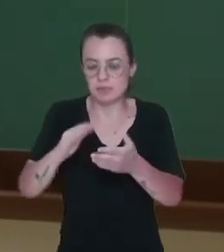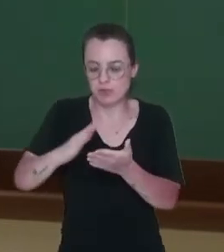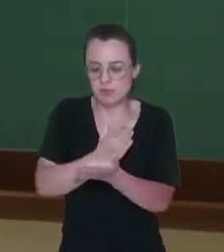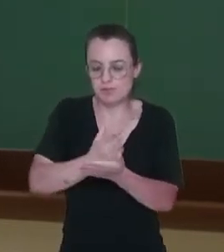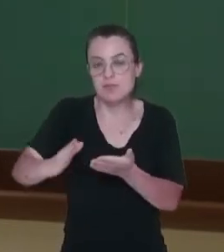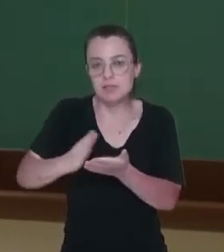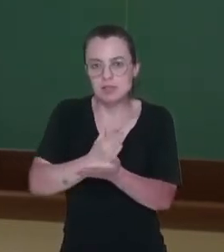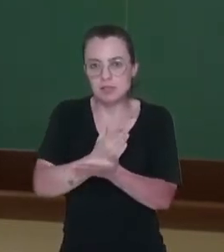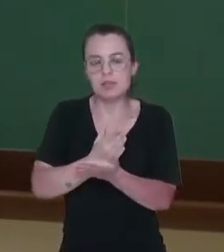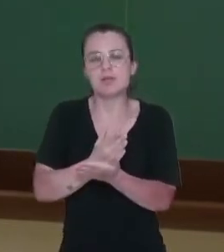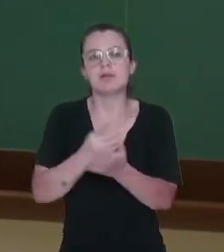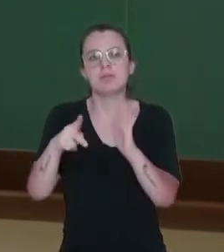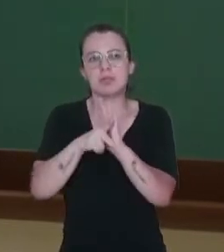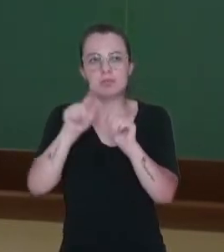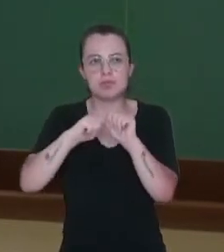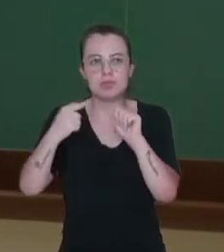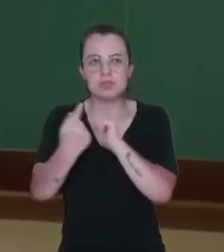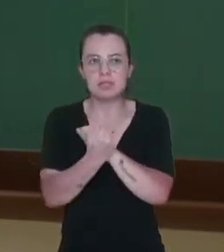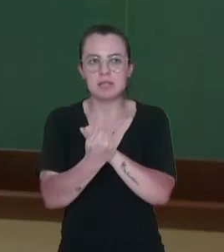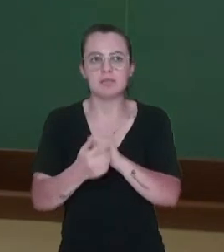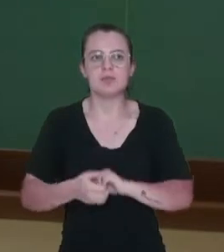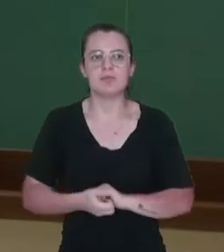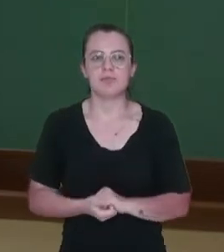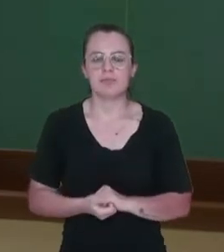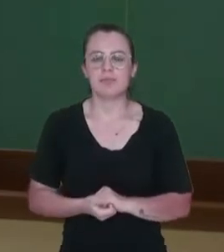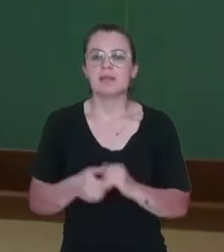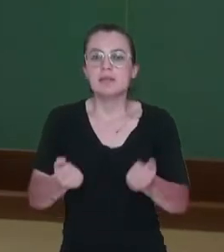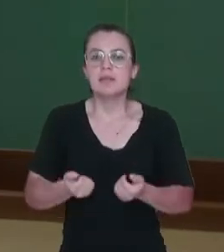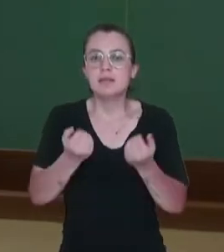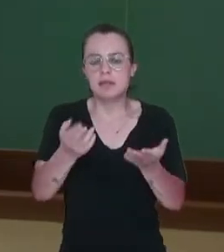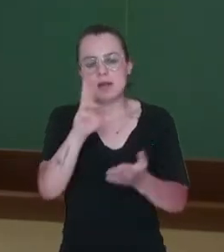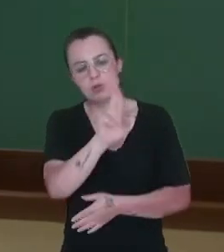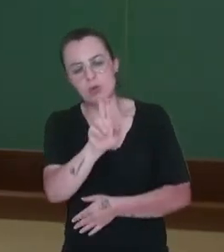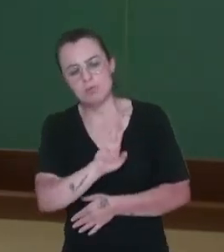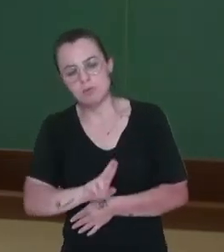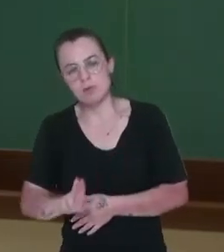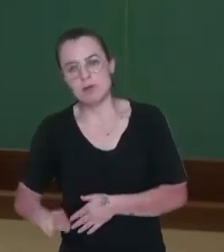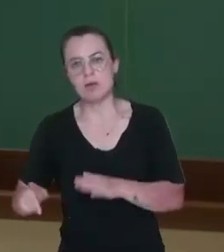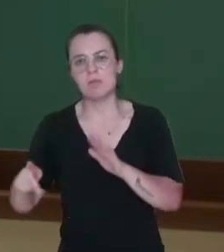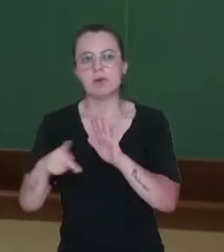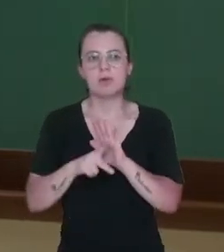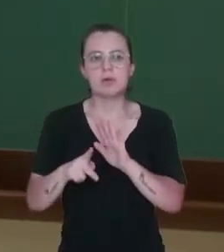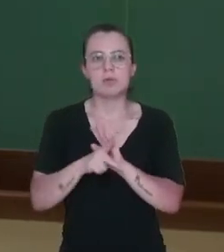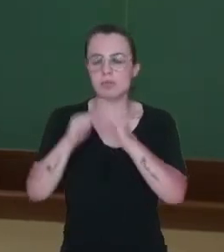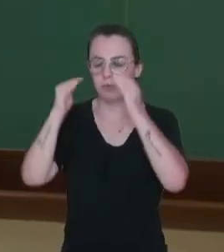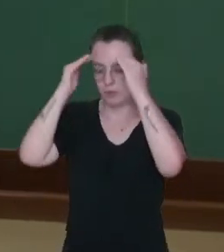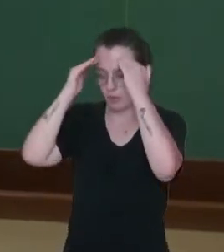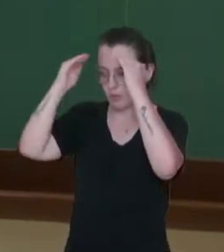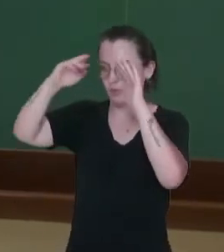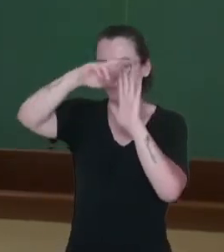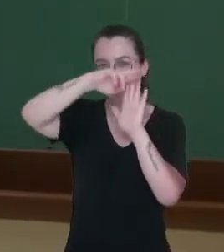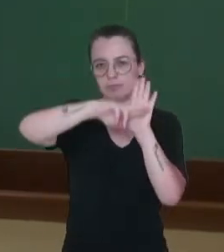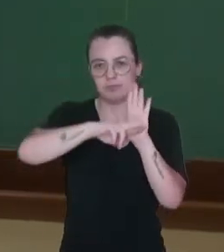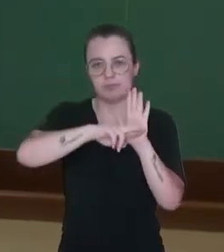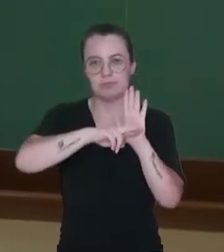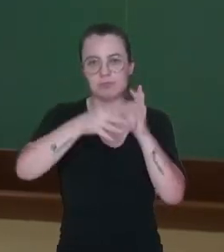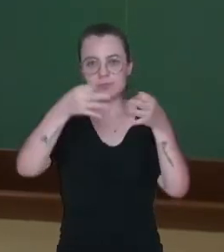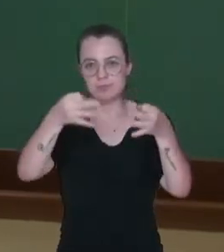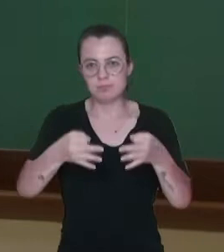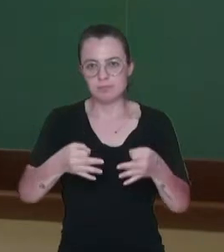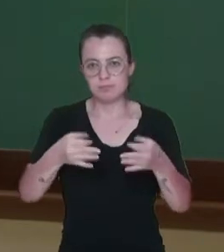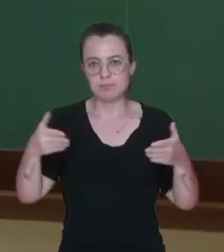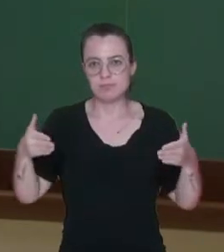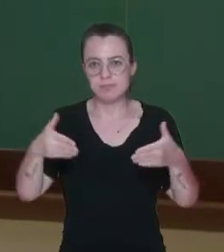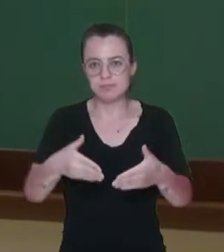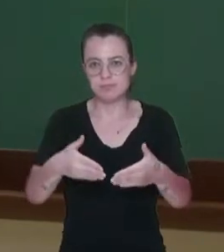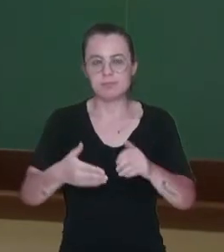espaço geográfico ou classificar esse espaço seguindo critérios específicos. Para